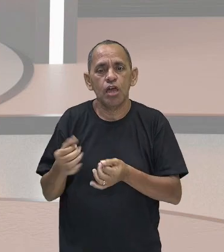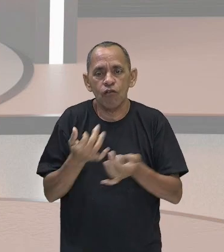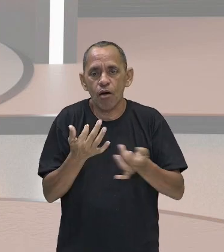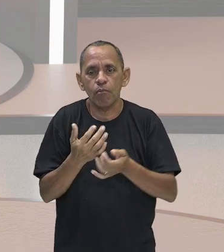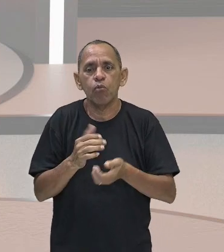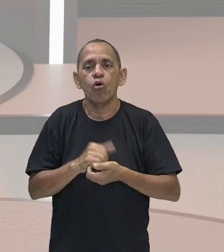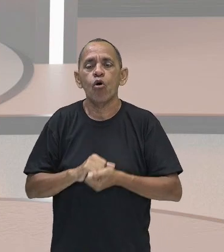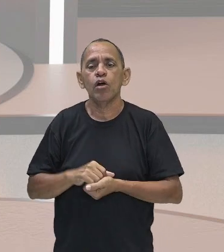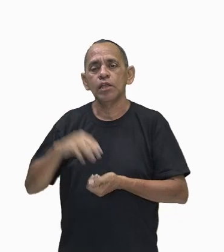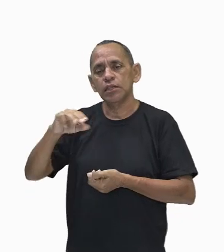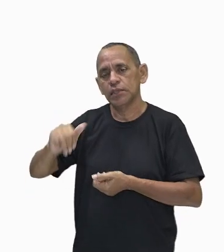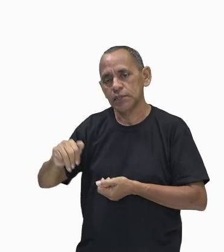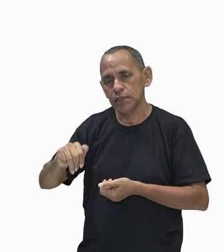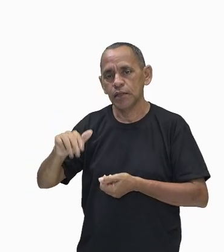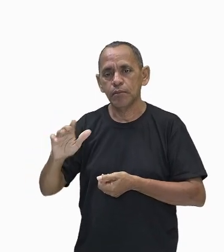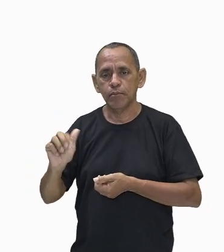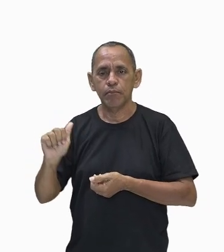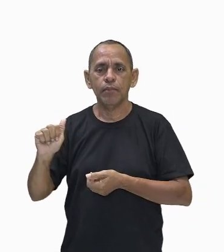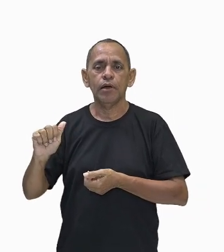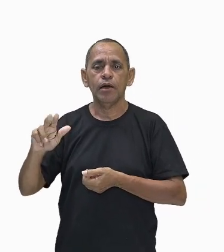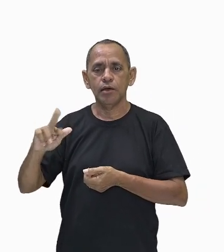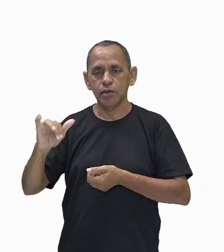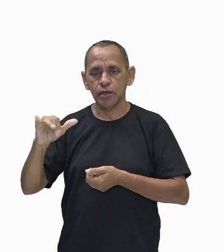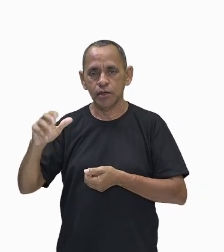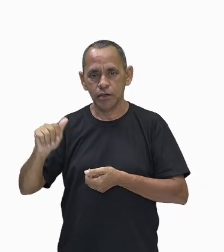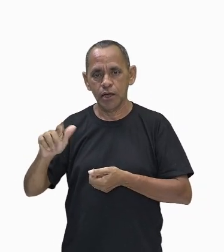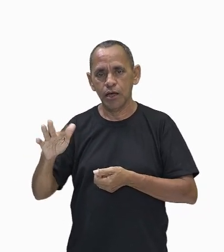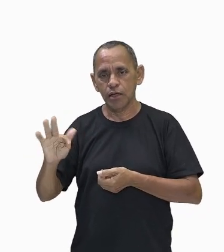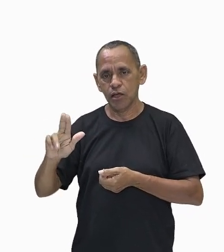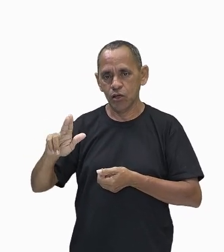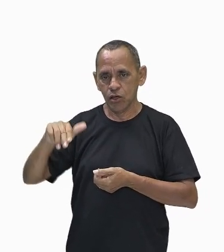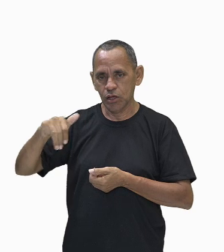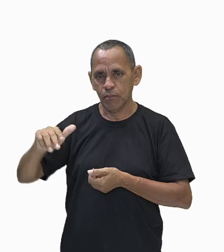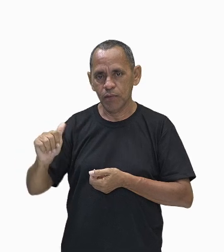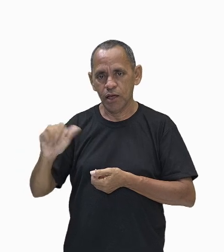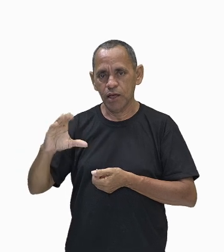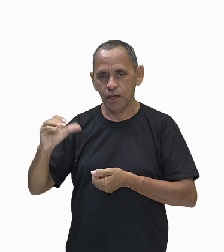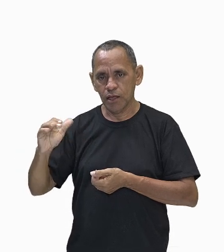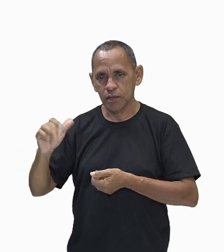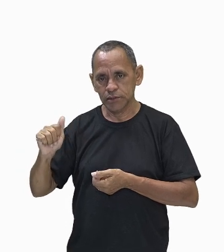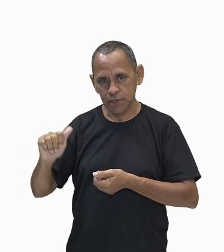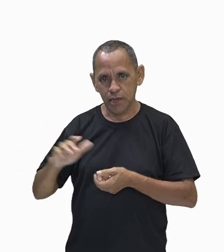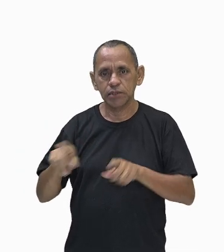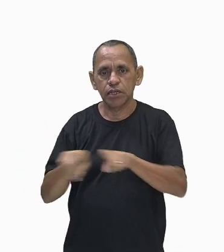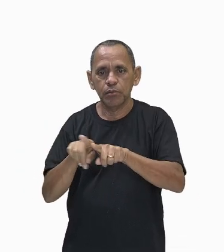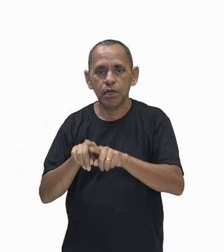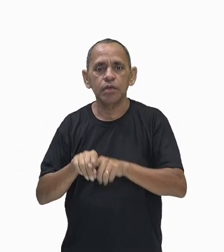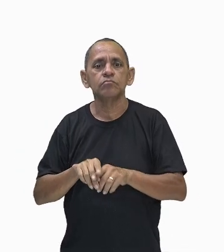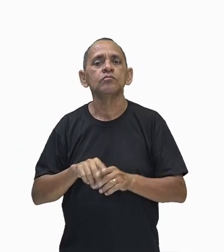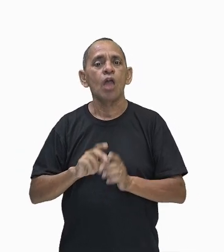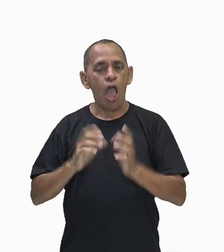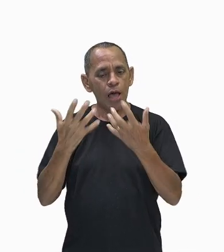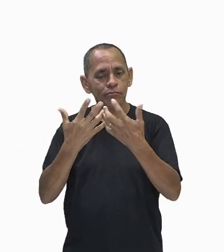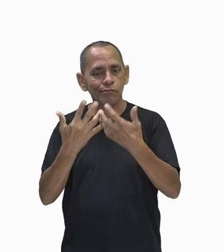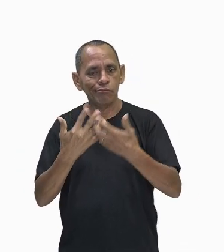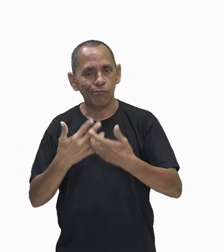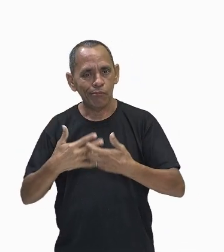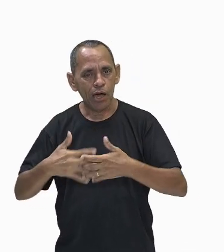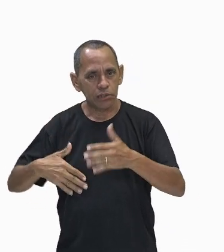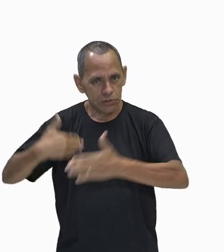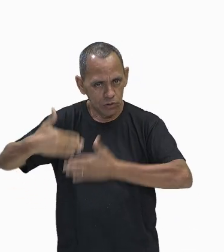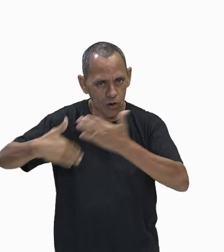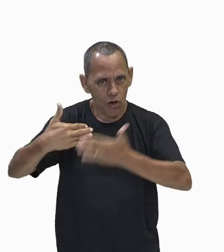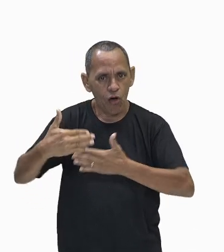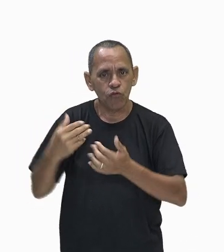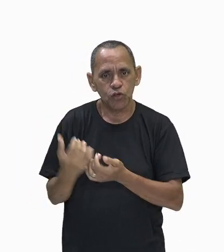maria fumaças. Vamos adiante com o texto, vamos lá. As máquinas movidas a vapor aumentaram a velocidade